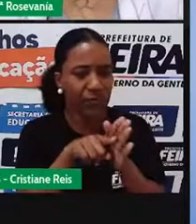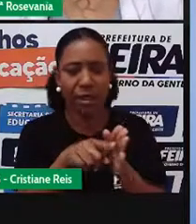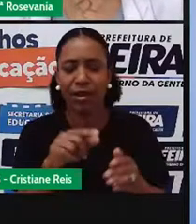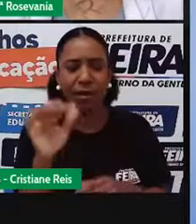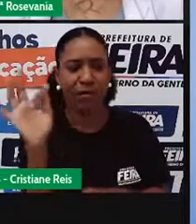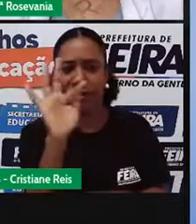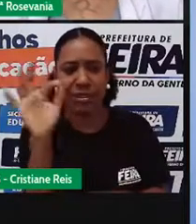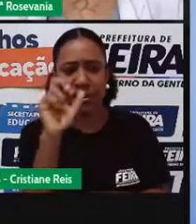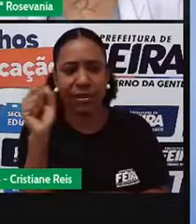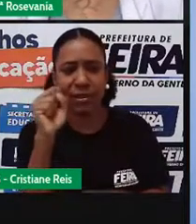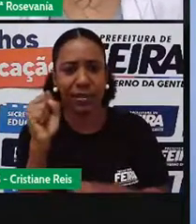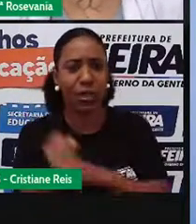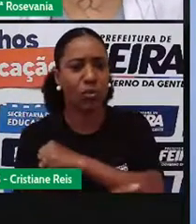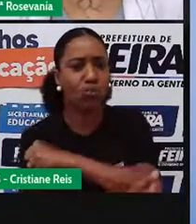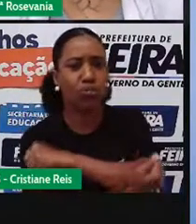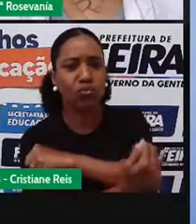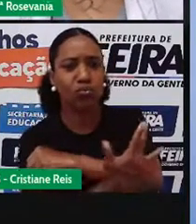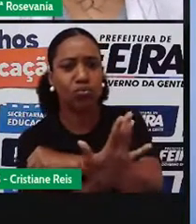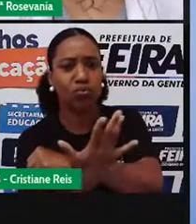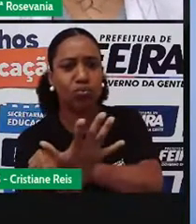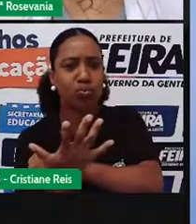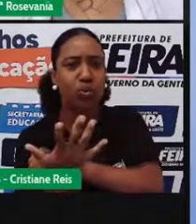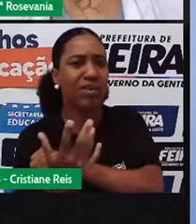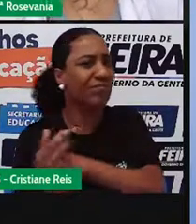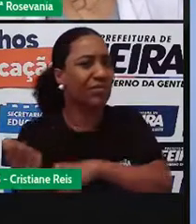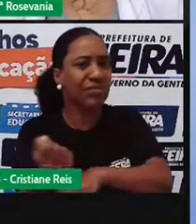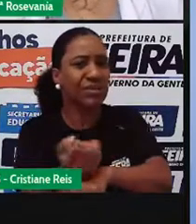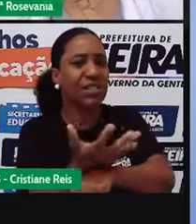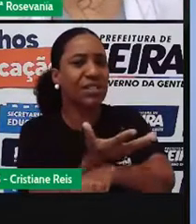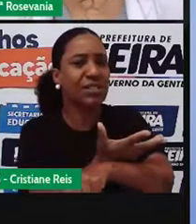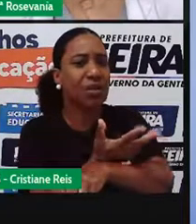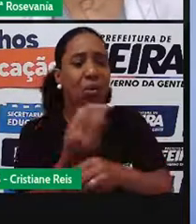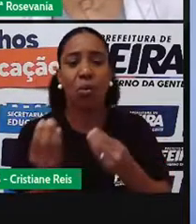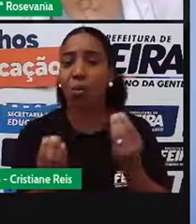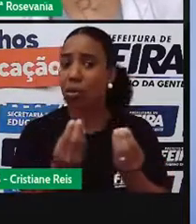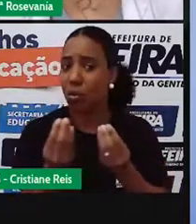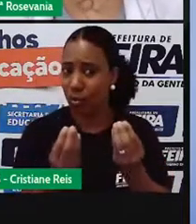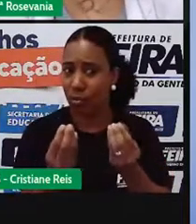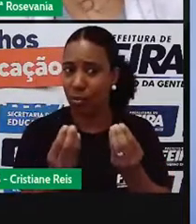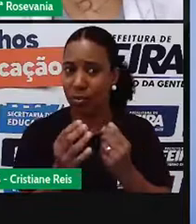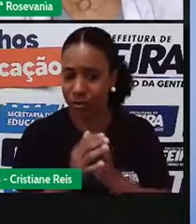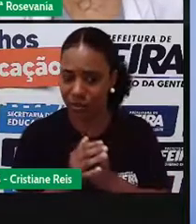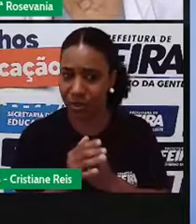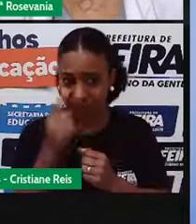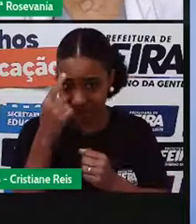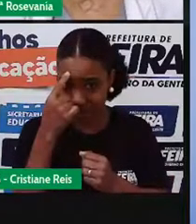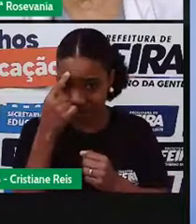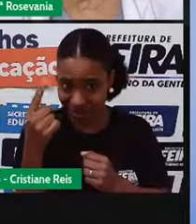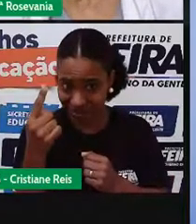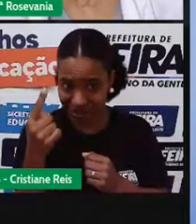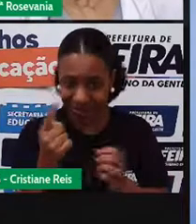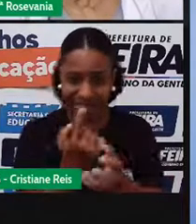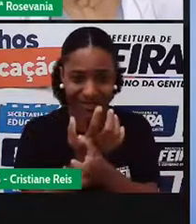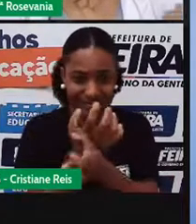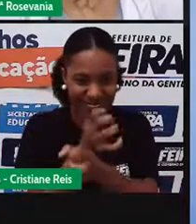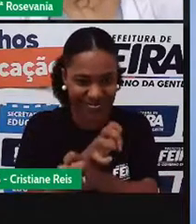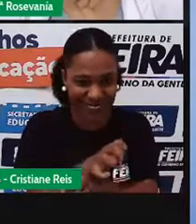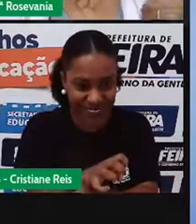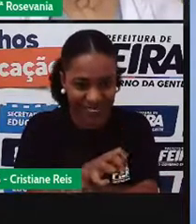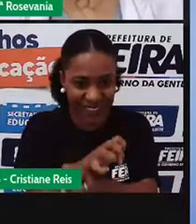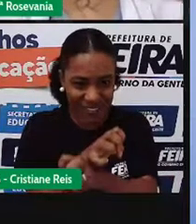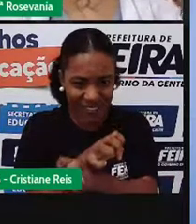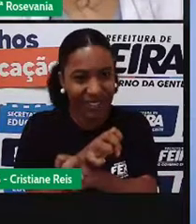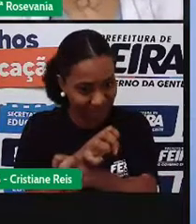Como vocês percebem, por nós estarmos numa zona, né, de transição, que é uma greche, né, que é uma